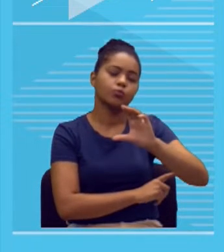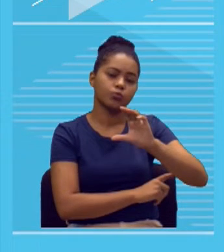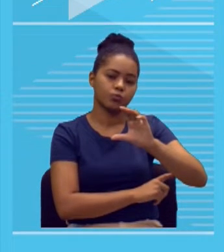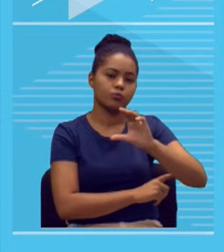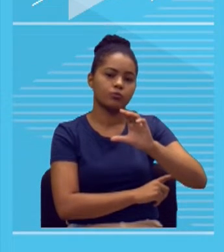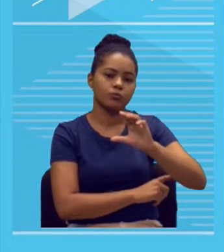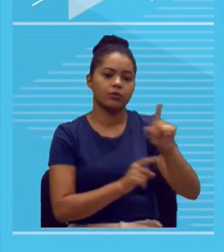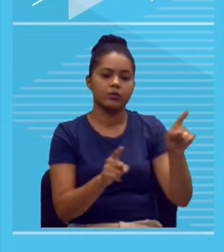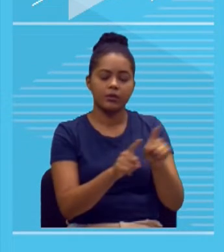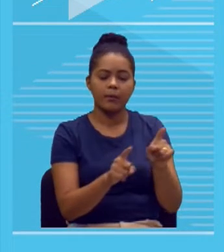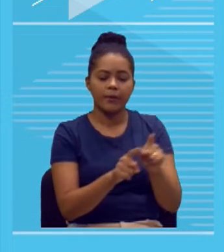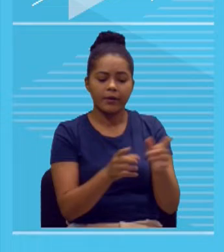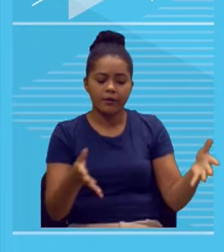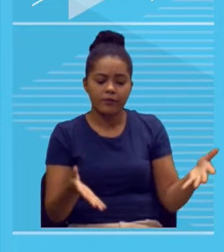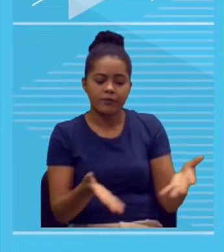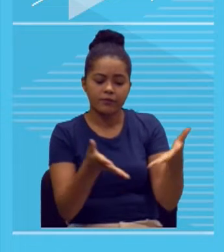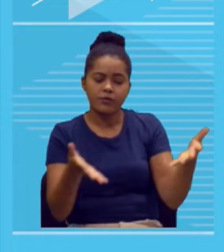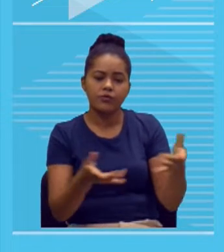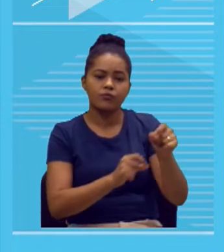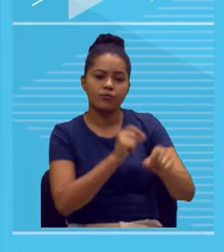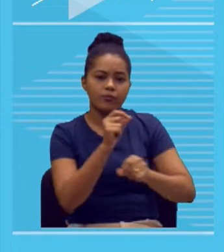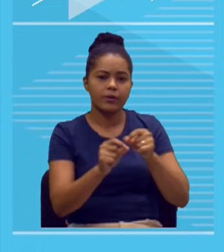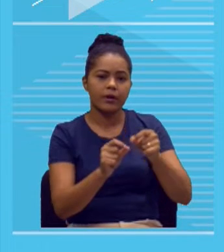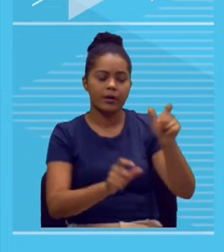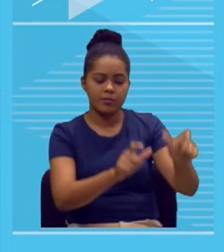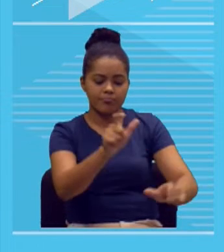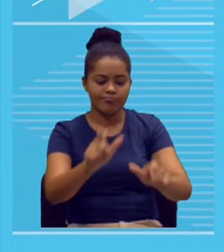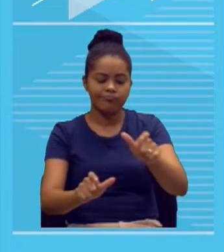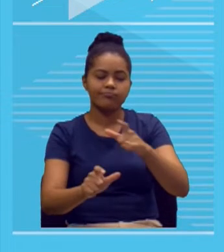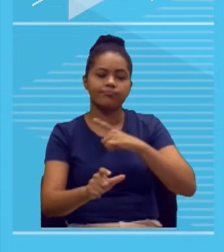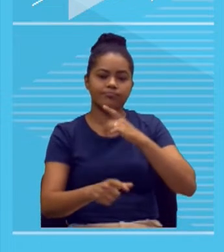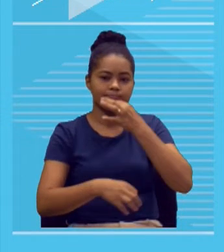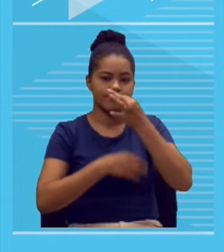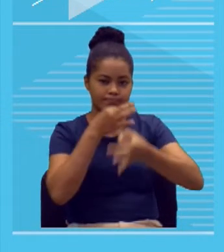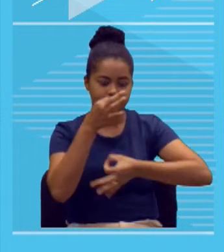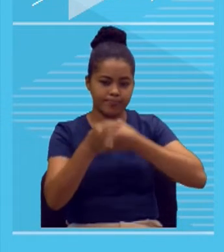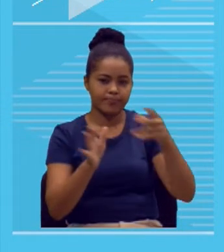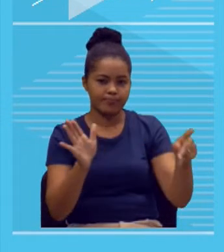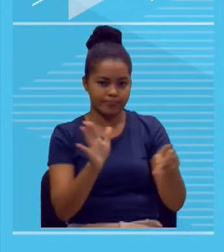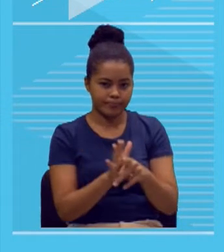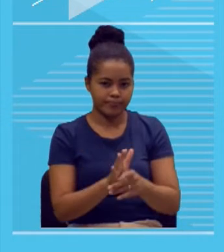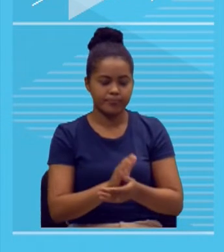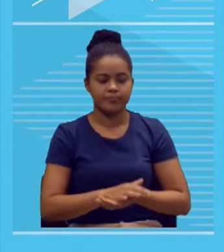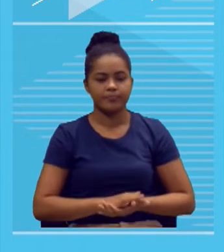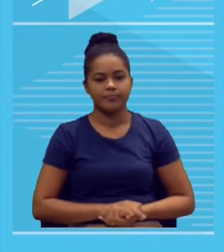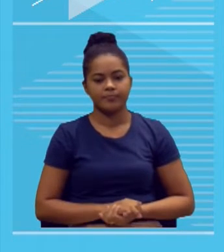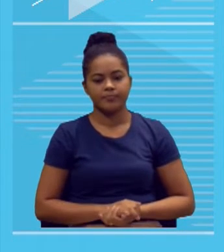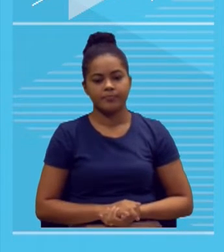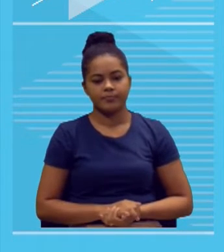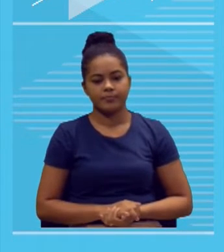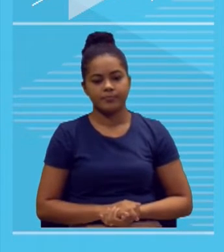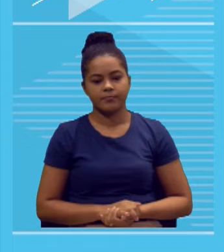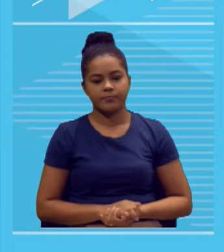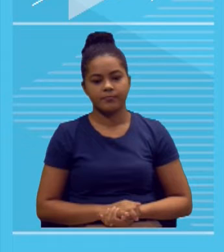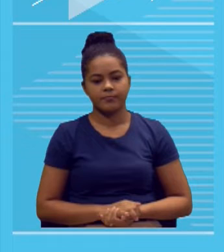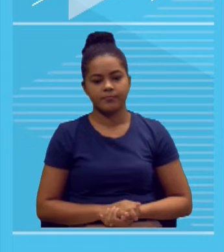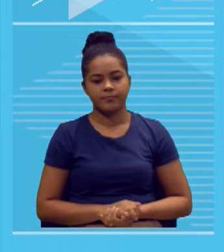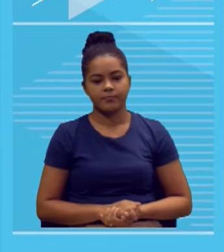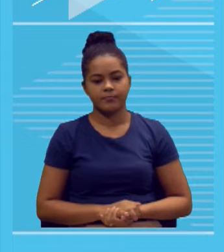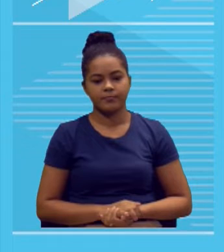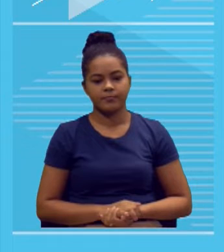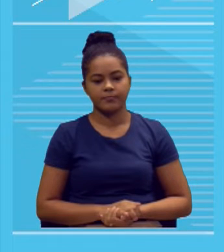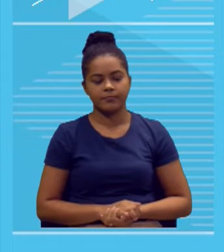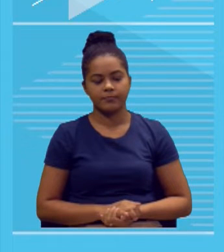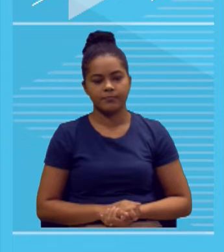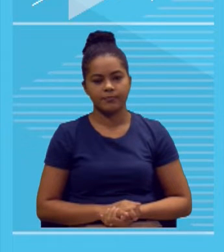que distrai, não verdade? Aí, no último parágrafo, você vai fazer o reforço da sua tese, ou seja, você vai dizer